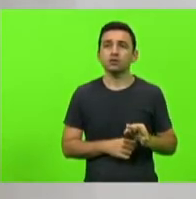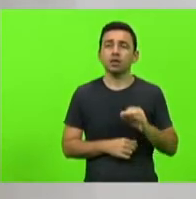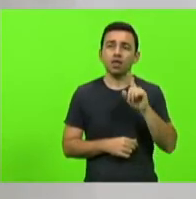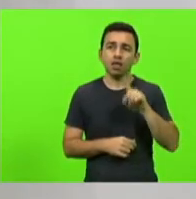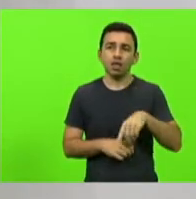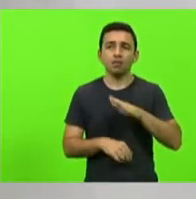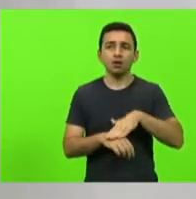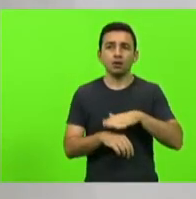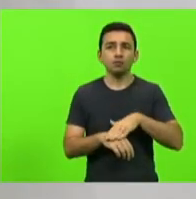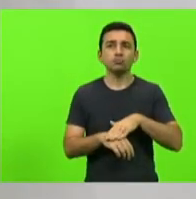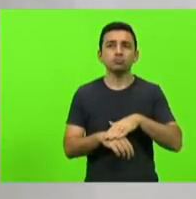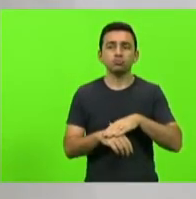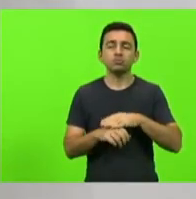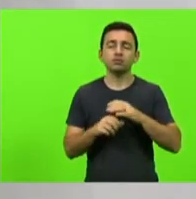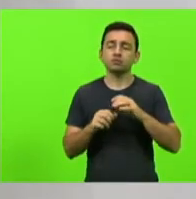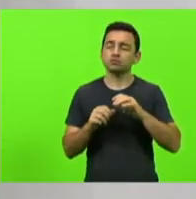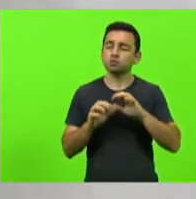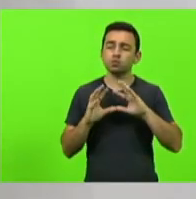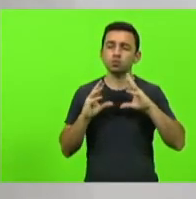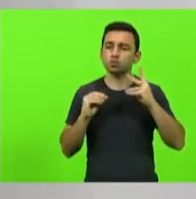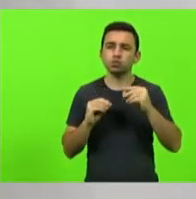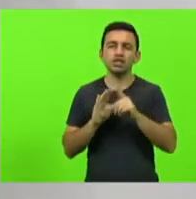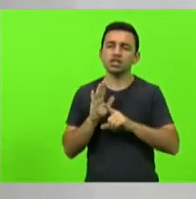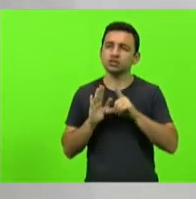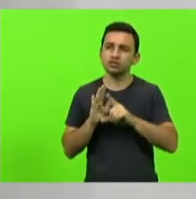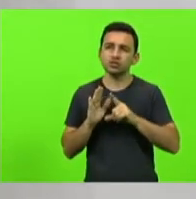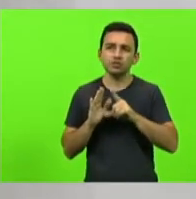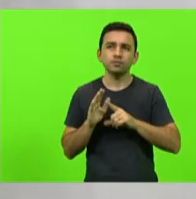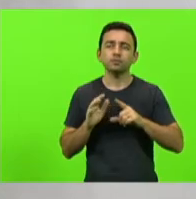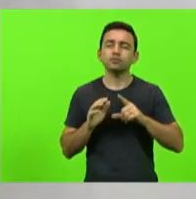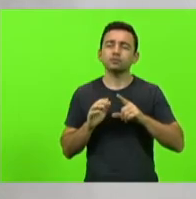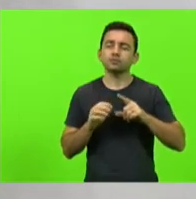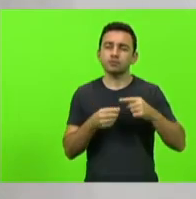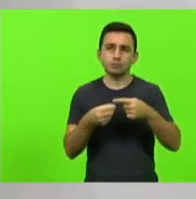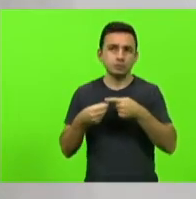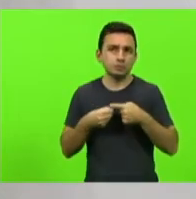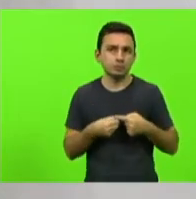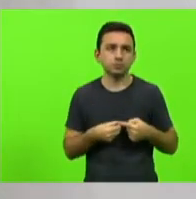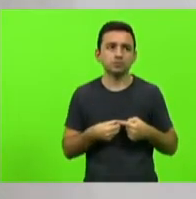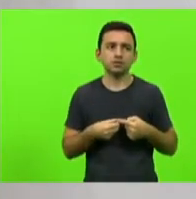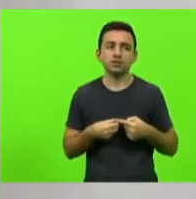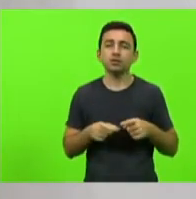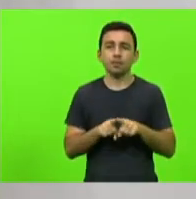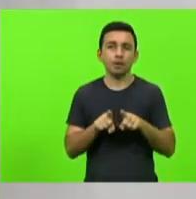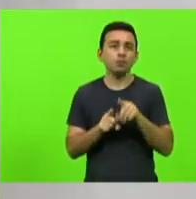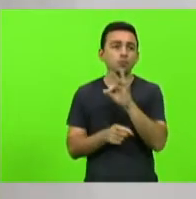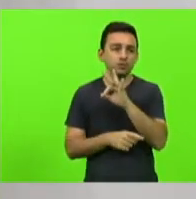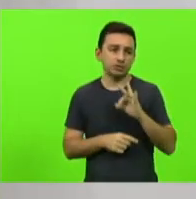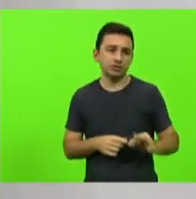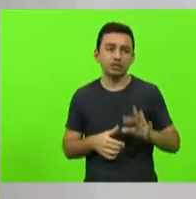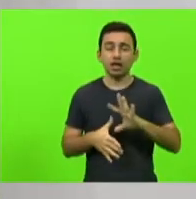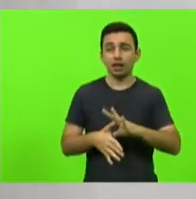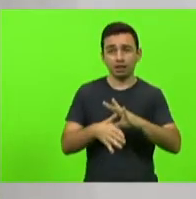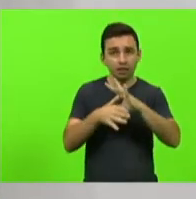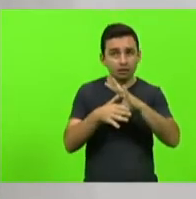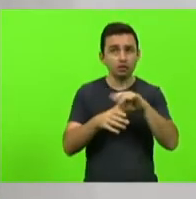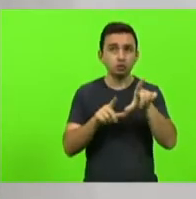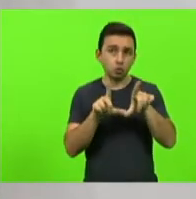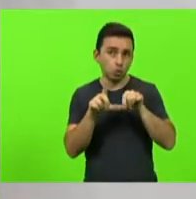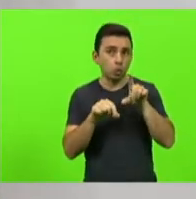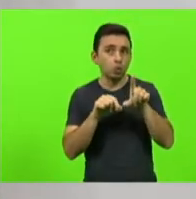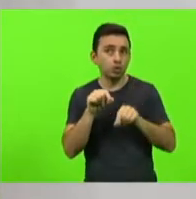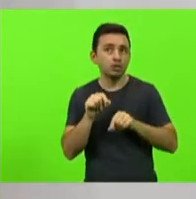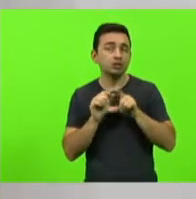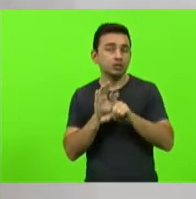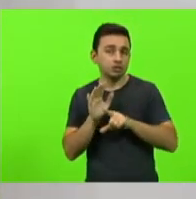cadeiras legislativas municipais a porcentagem de líderes eleita para o legislativo de estaduais